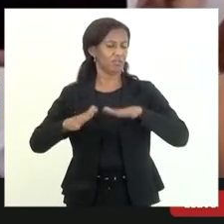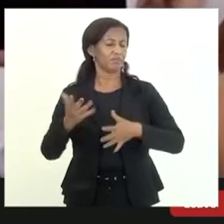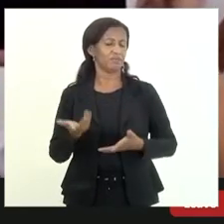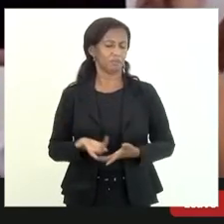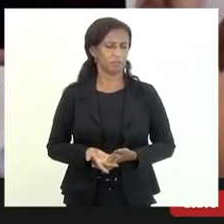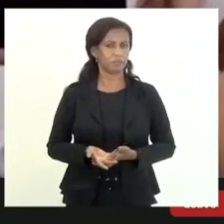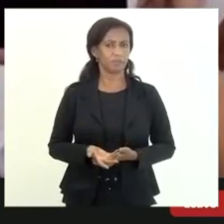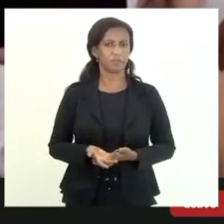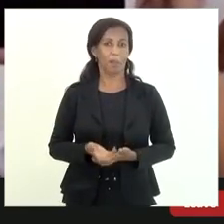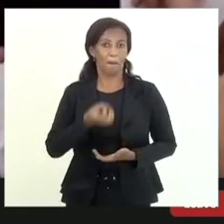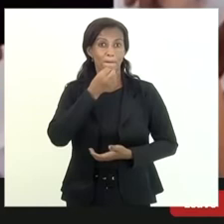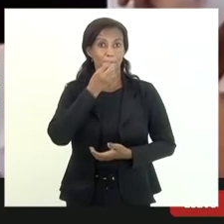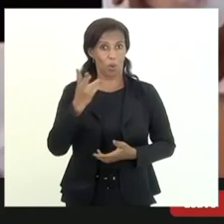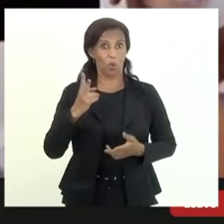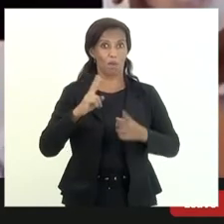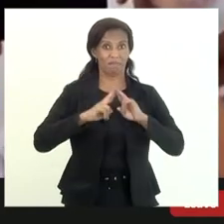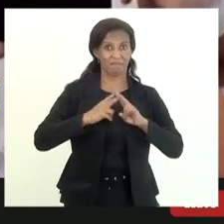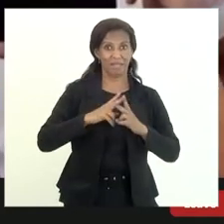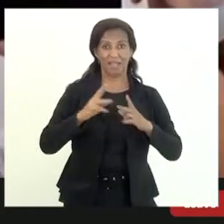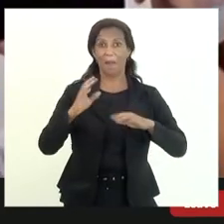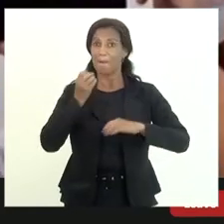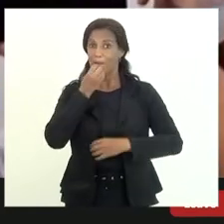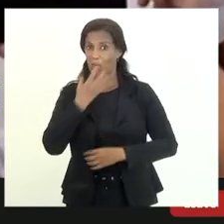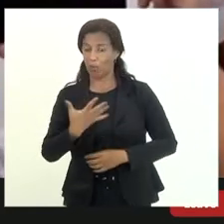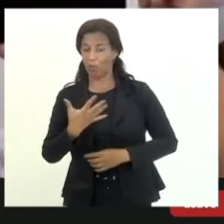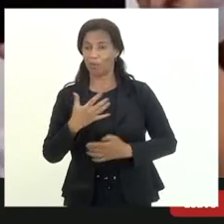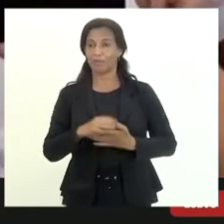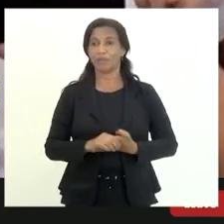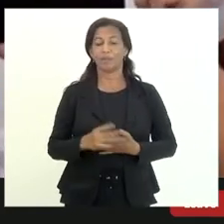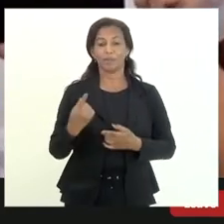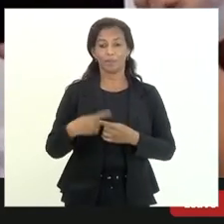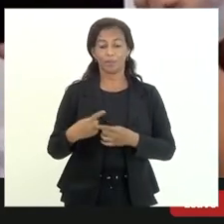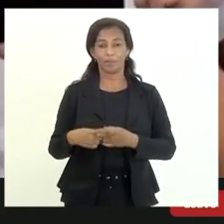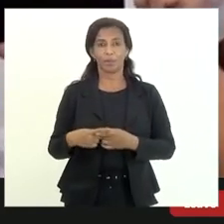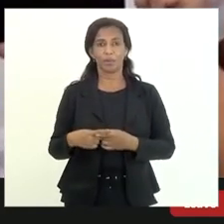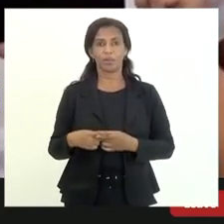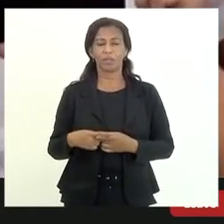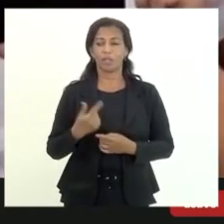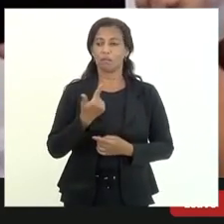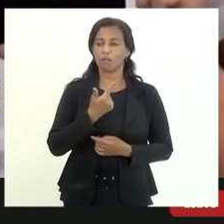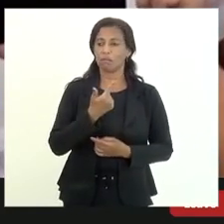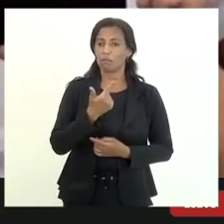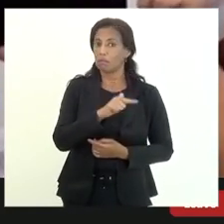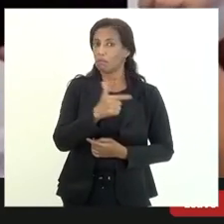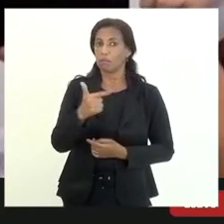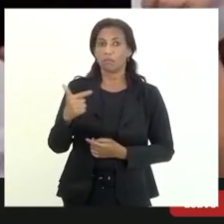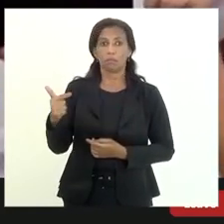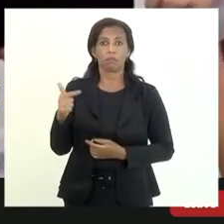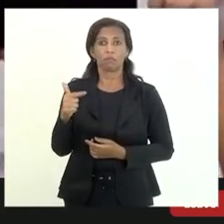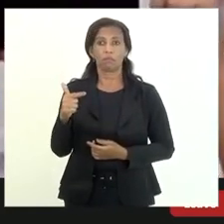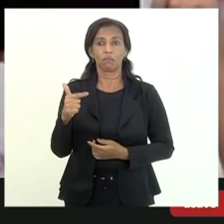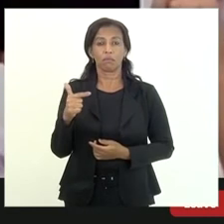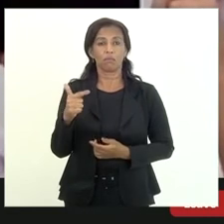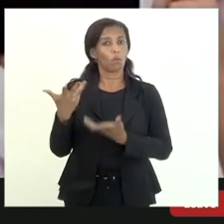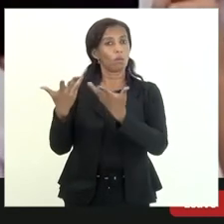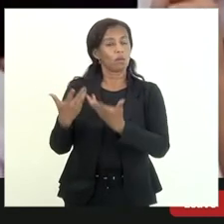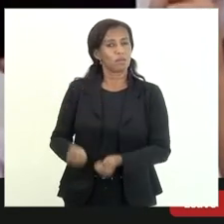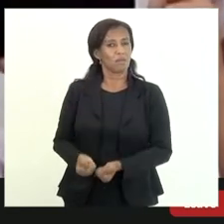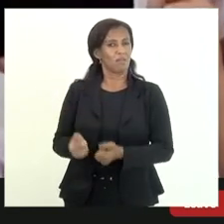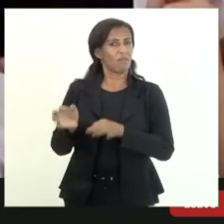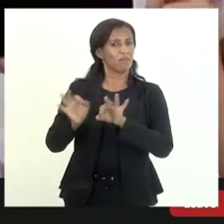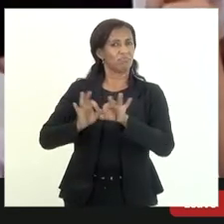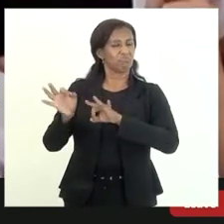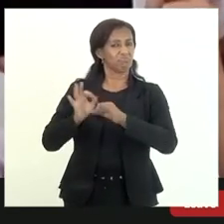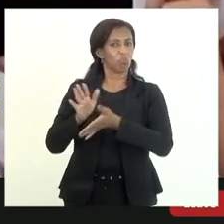na boa briga era que a gente não admitia de forma